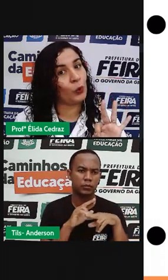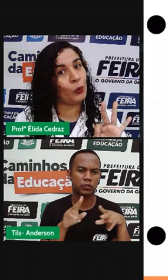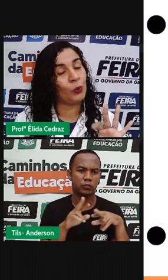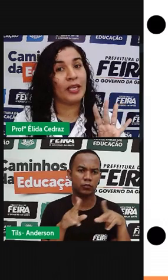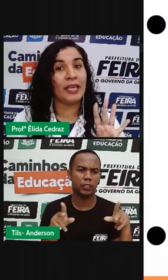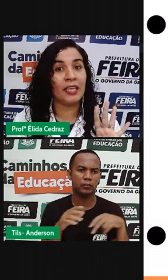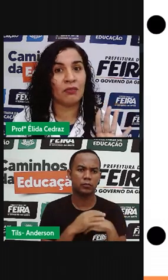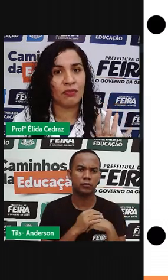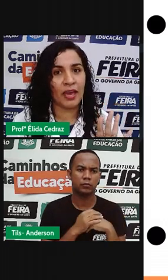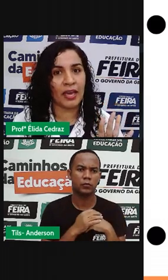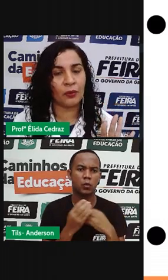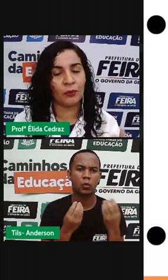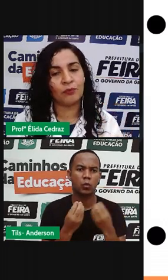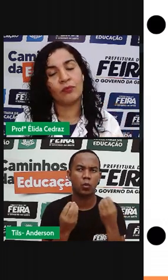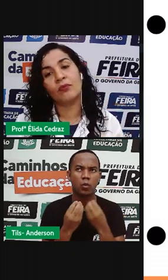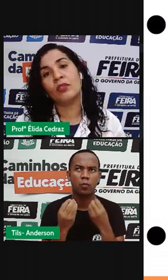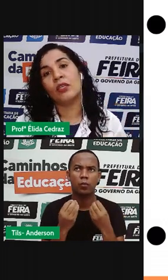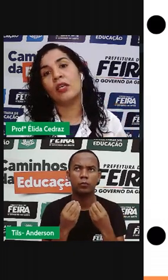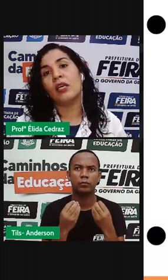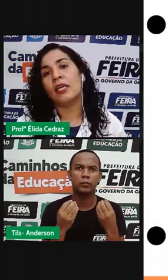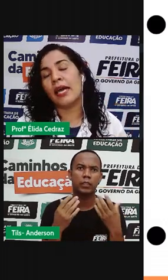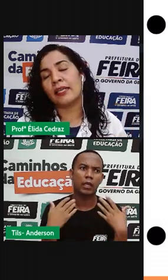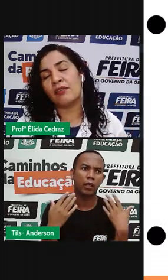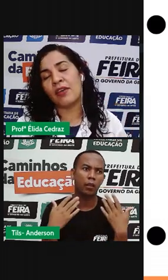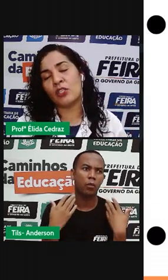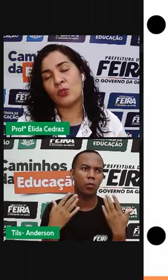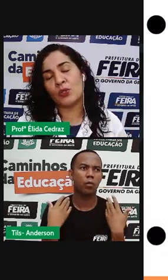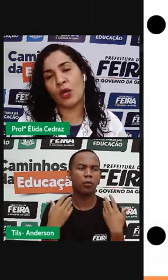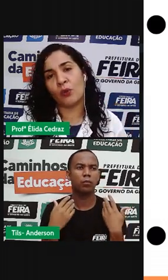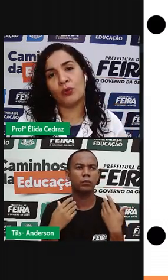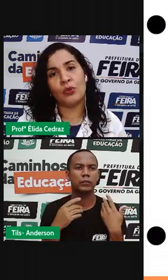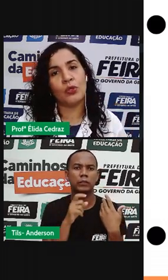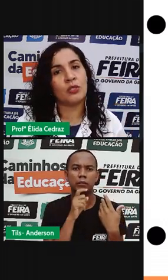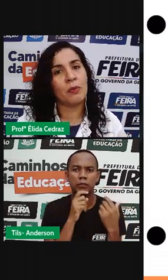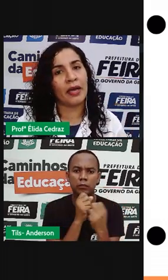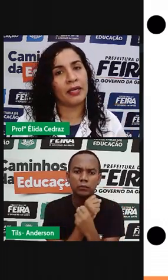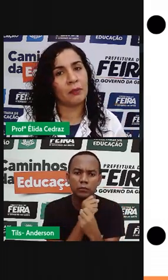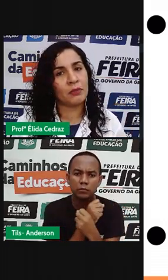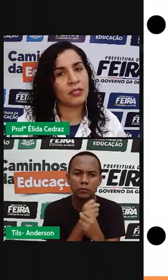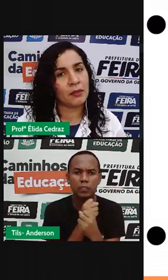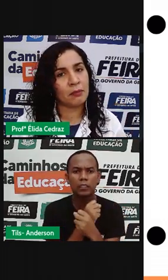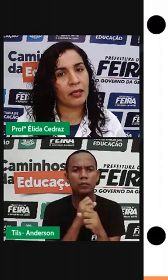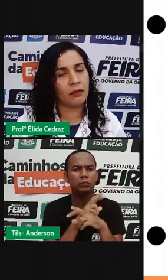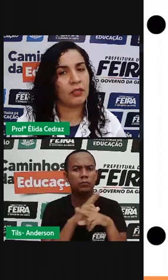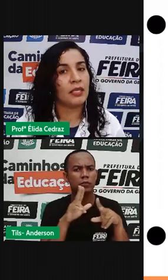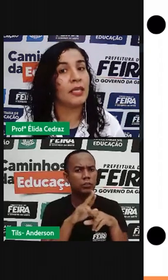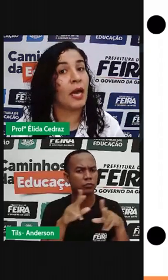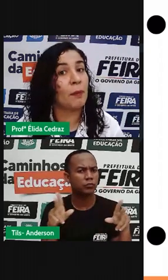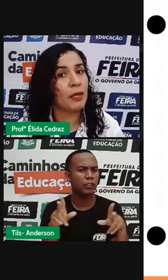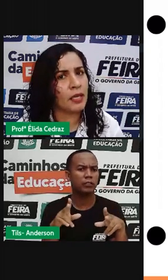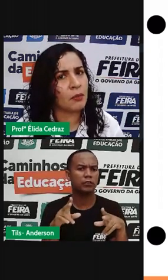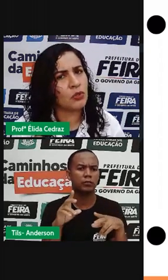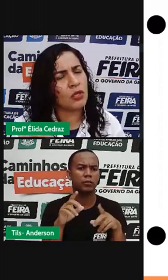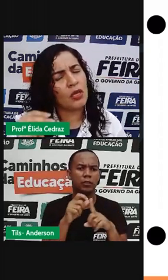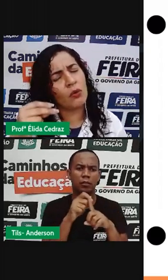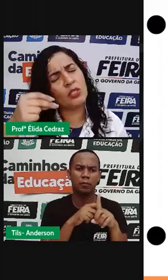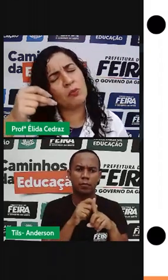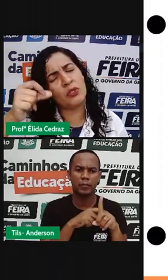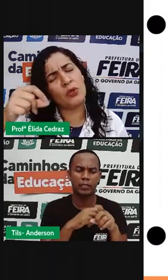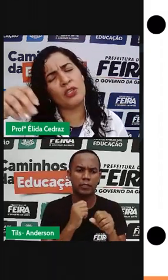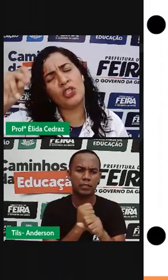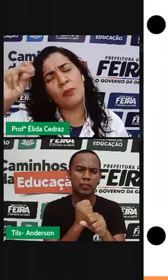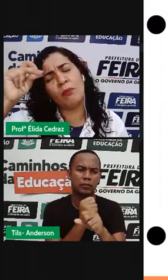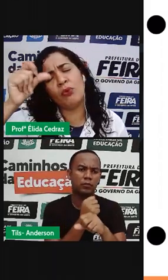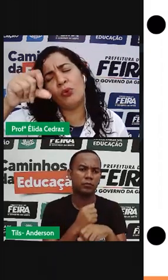outono e inverno. E através do Sol, nós marcamos também. E aprendemos com as